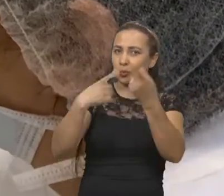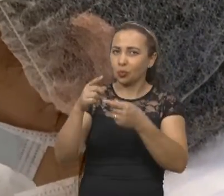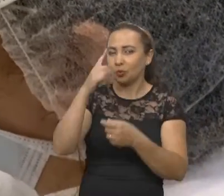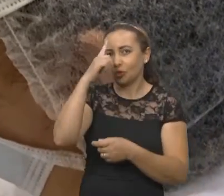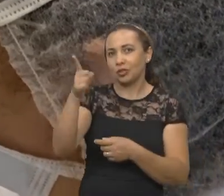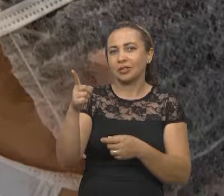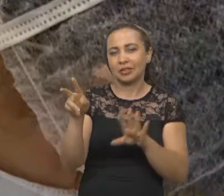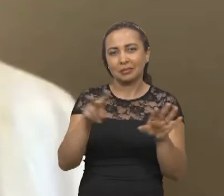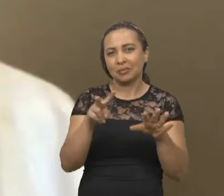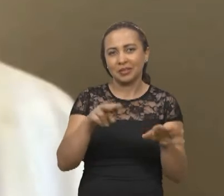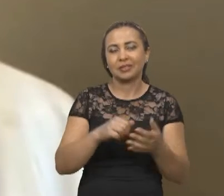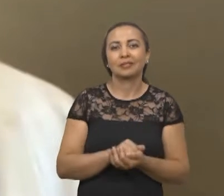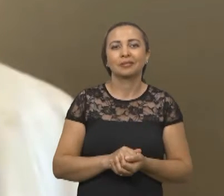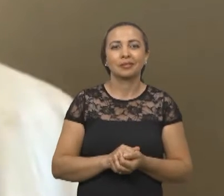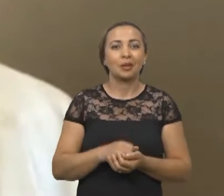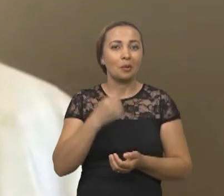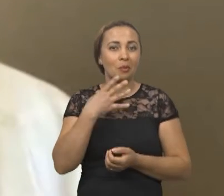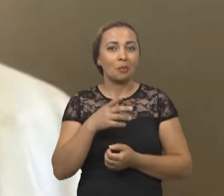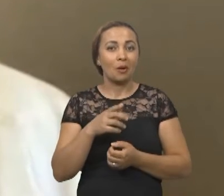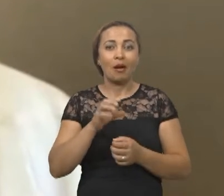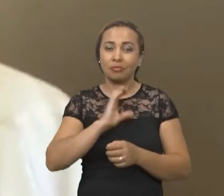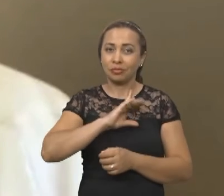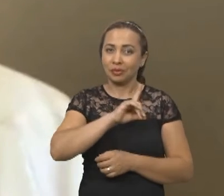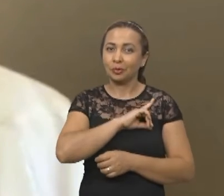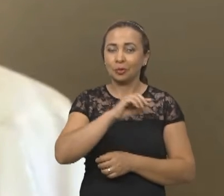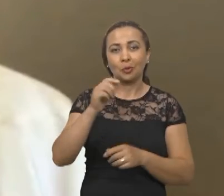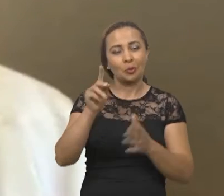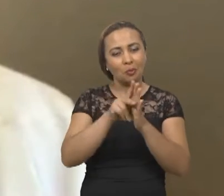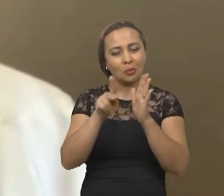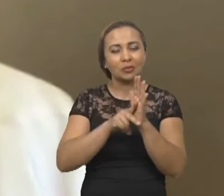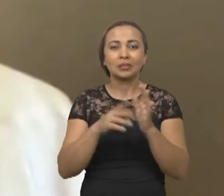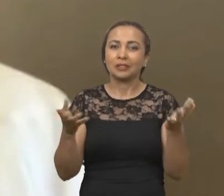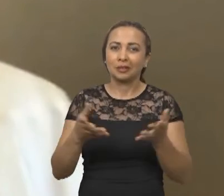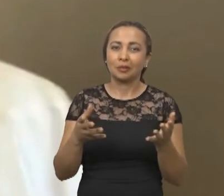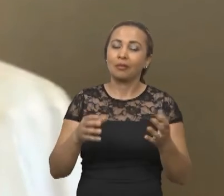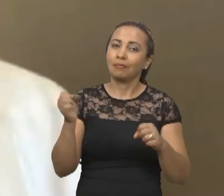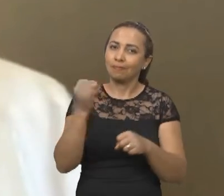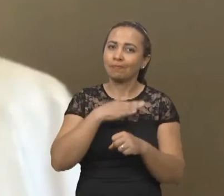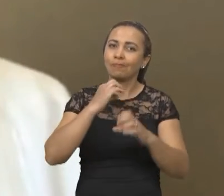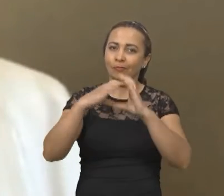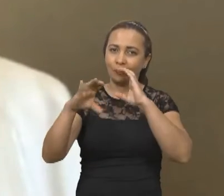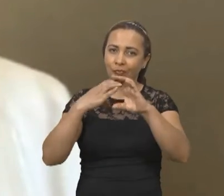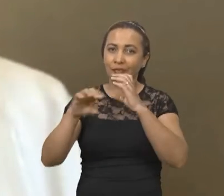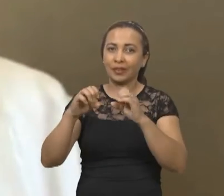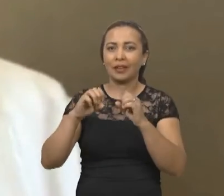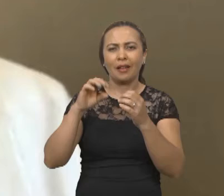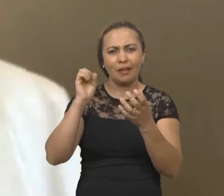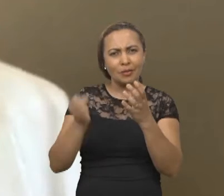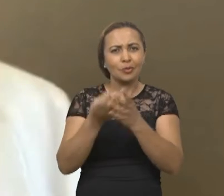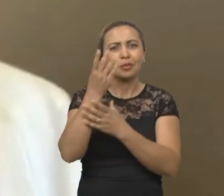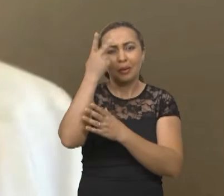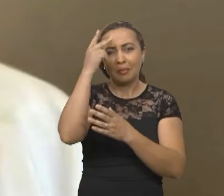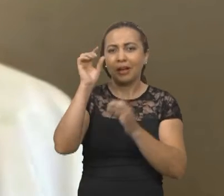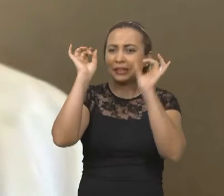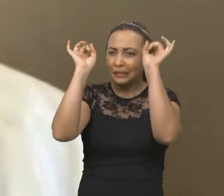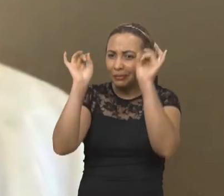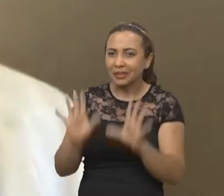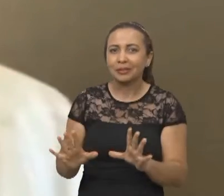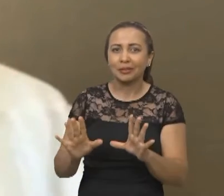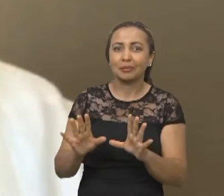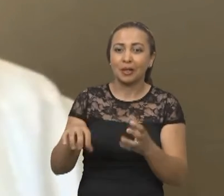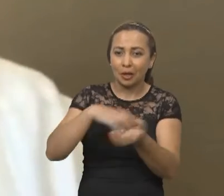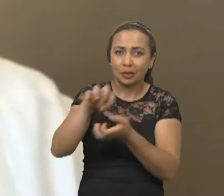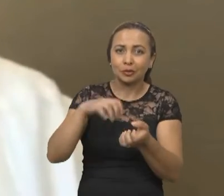nos próximos dias. A expectativa, segundo o coordenador do projeto, é que essa nova forma de comunicação criada especificamente